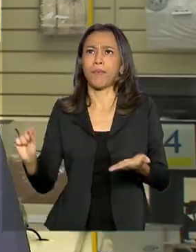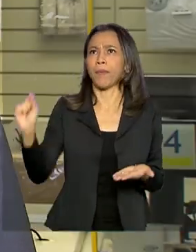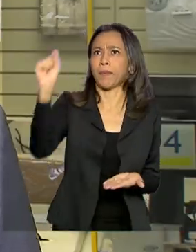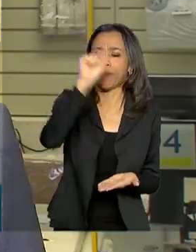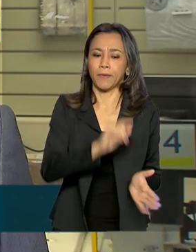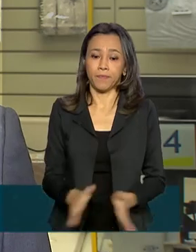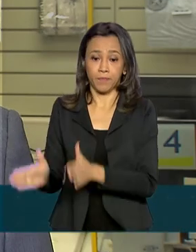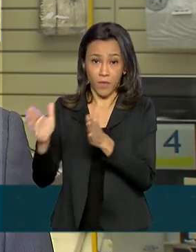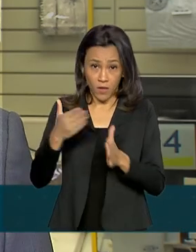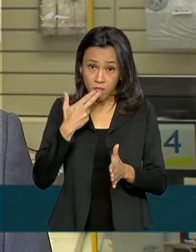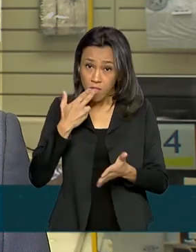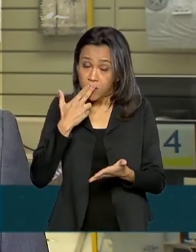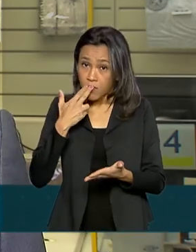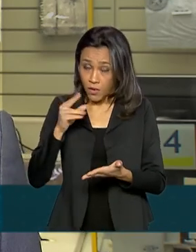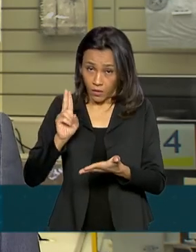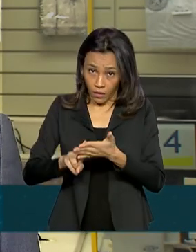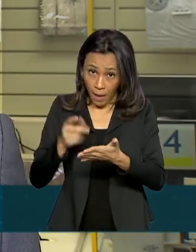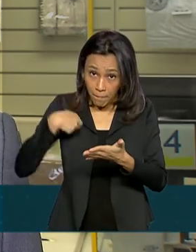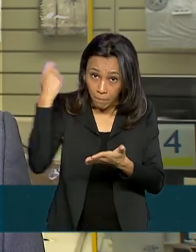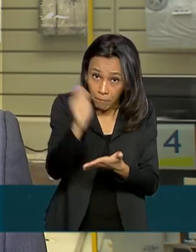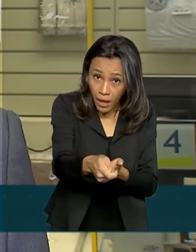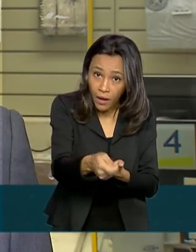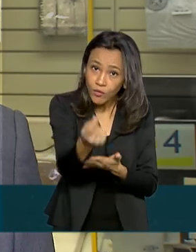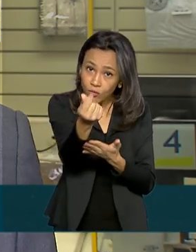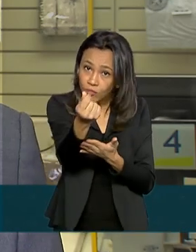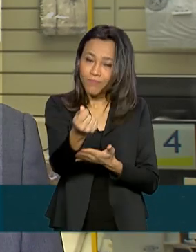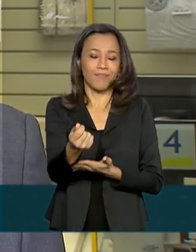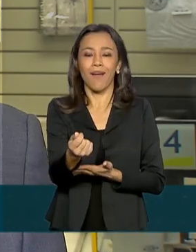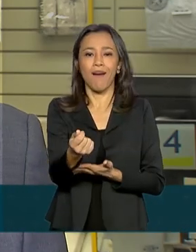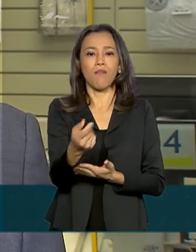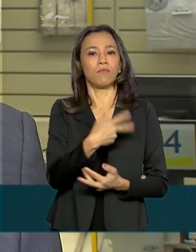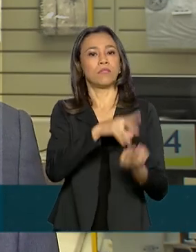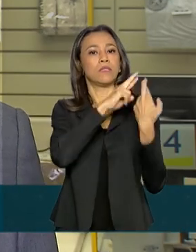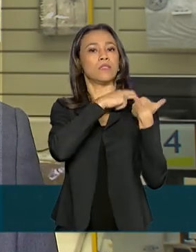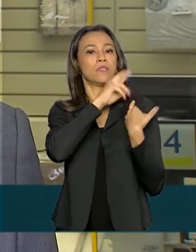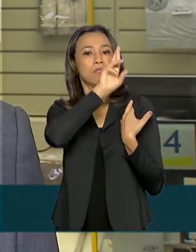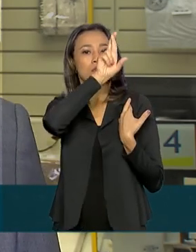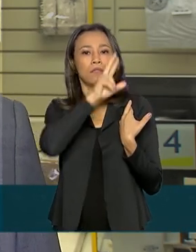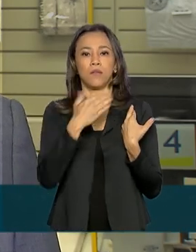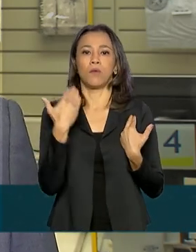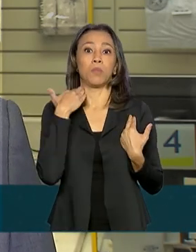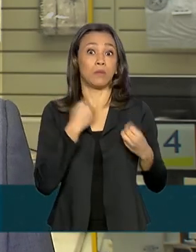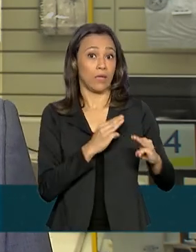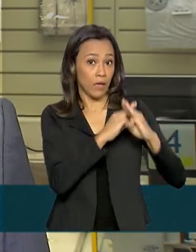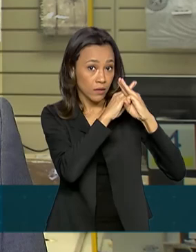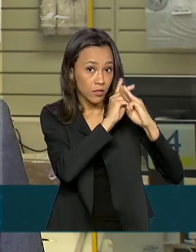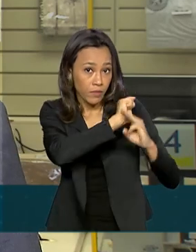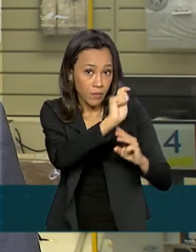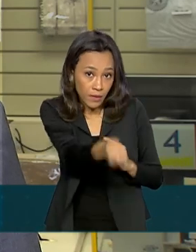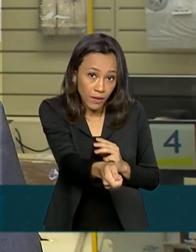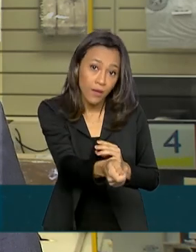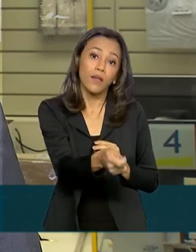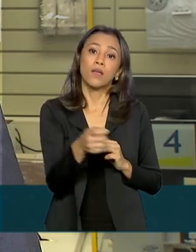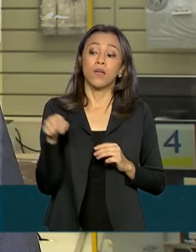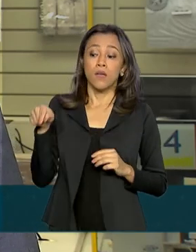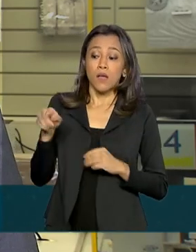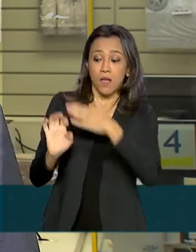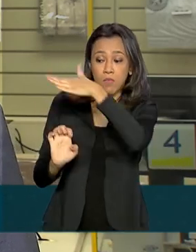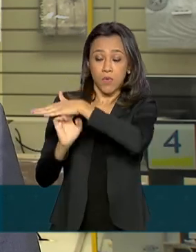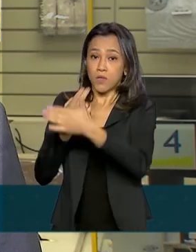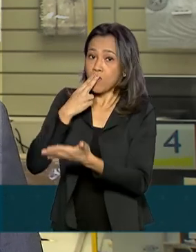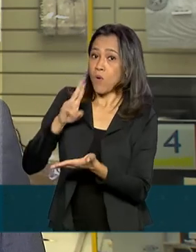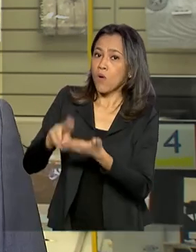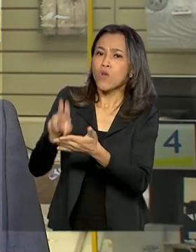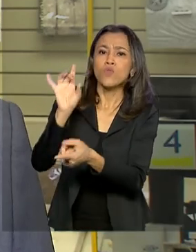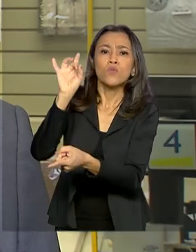irão fazer o pagamento do benefício. O pagamento é efetuado pela Caixa Econômica Federal. E os correios só